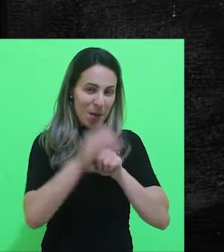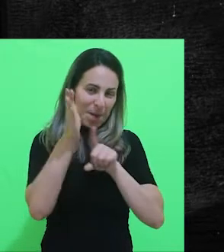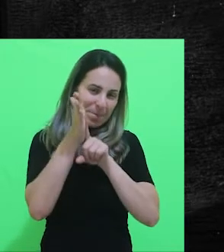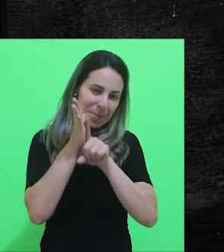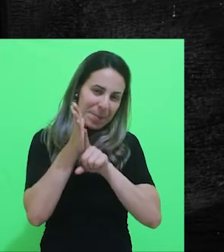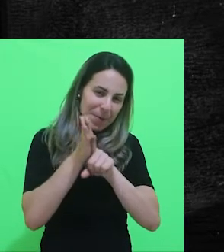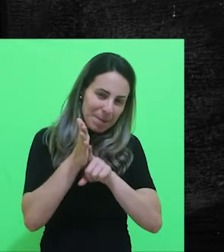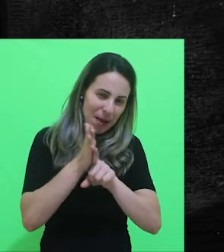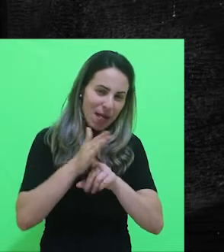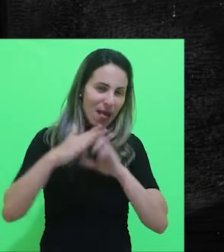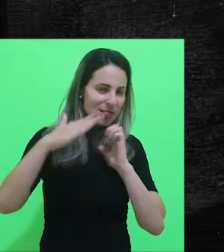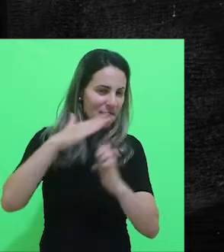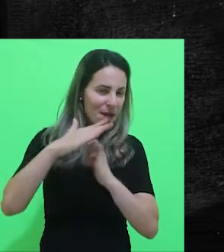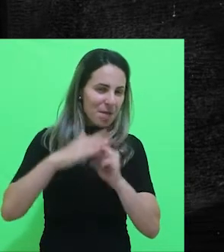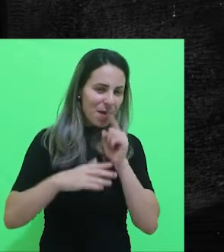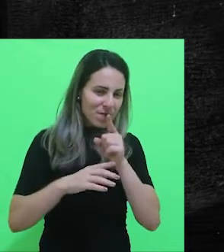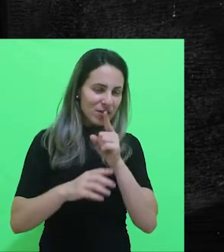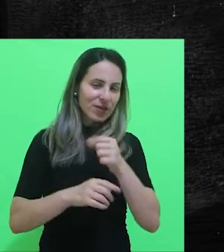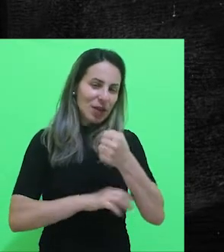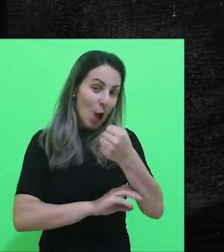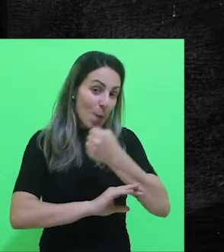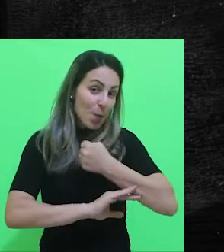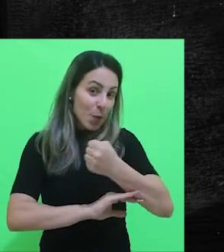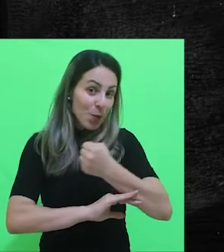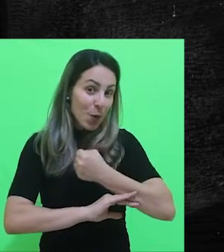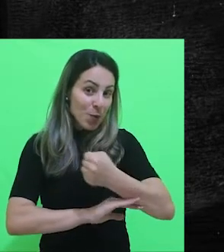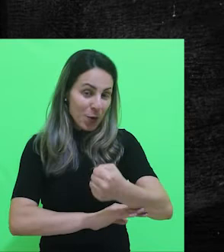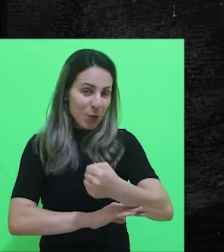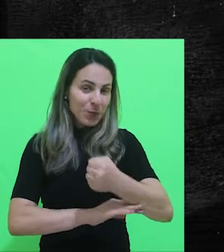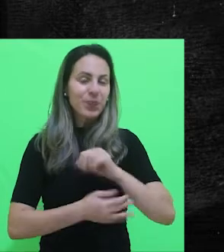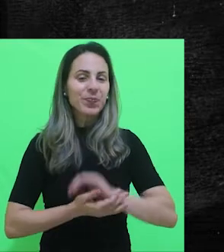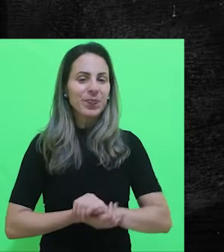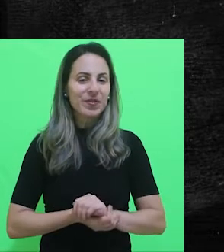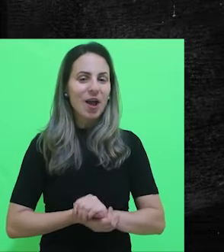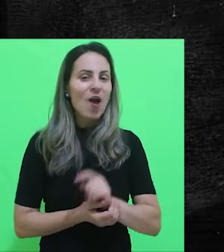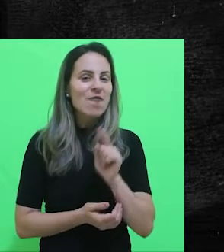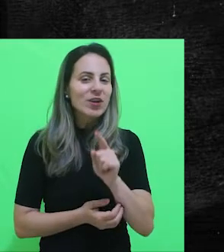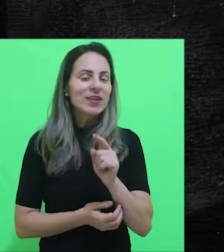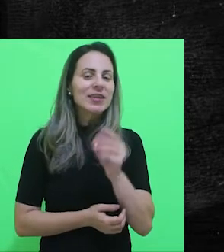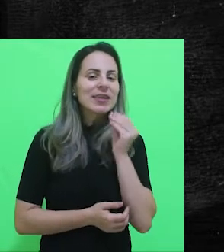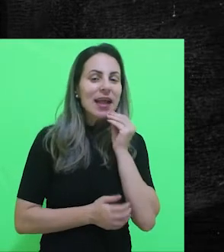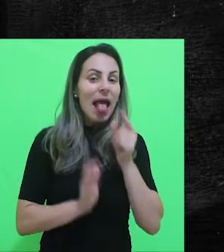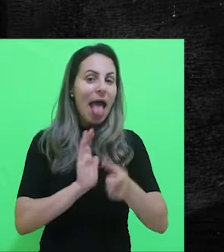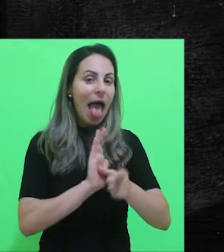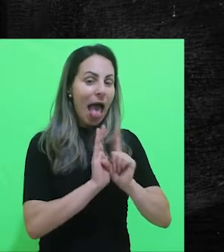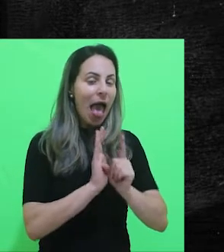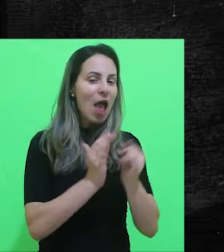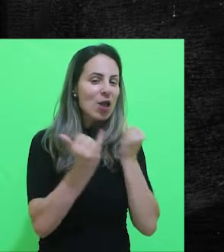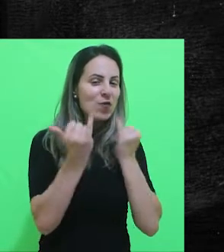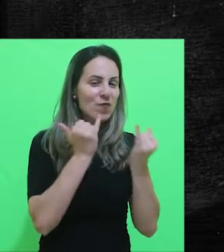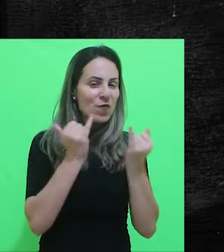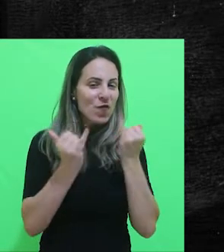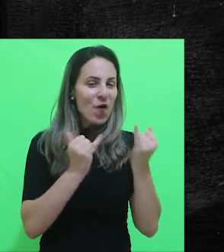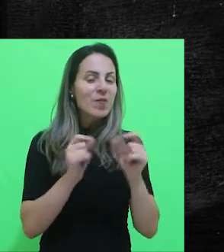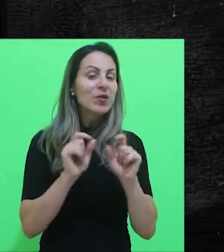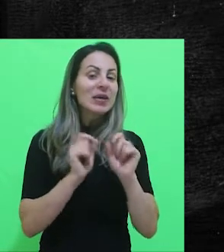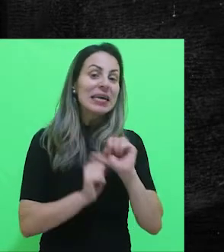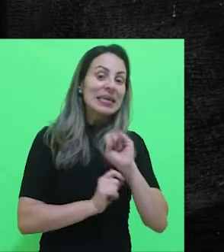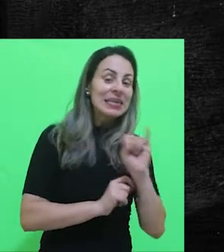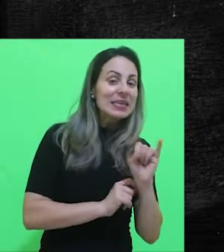identificação da empresa que você está participando do processo seletivo, você busque informações sobre o